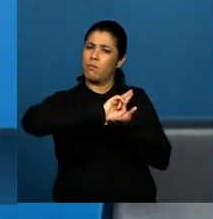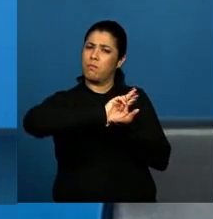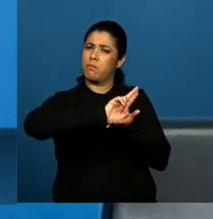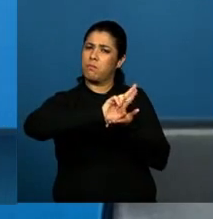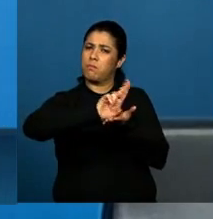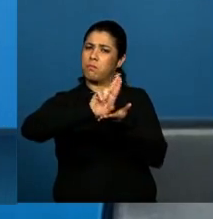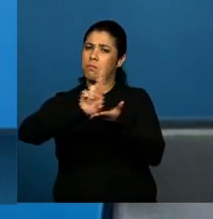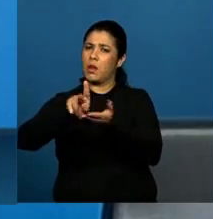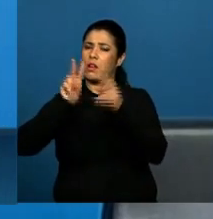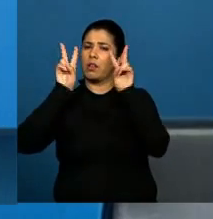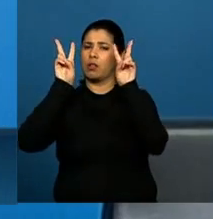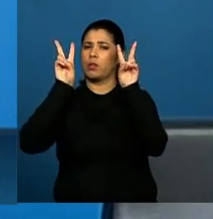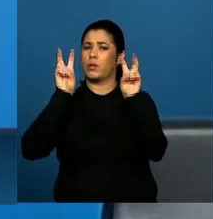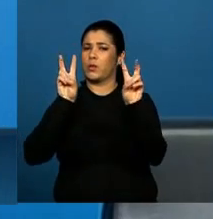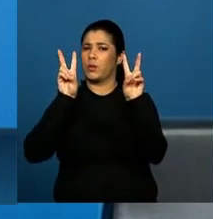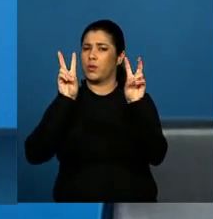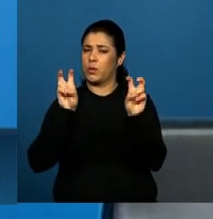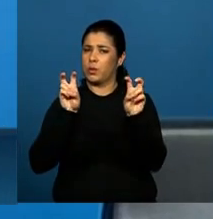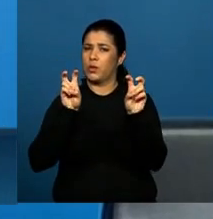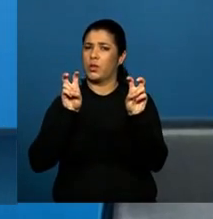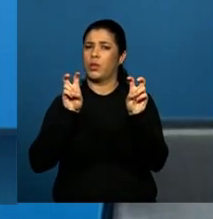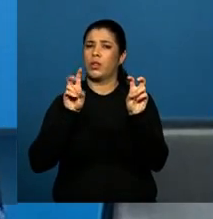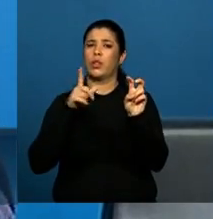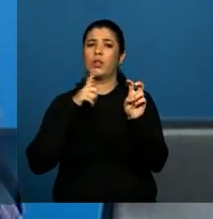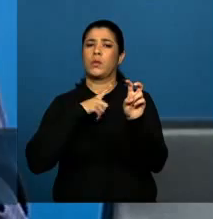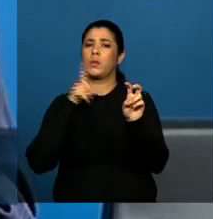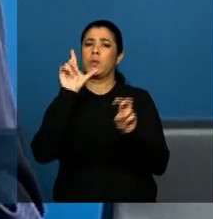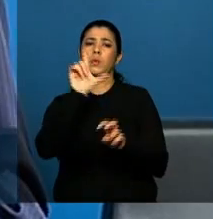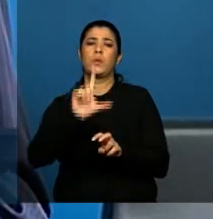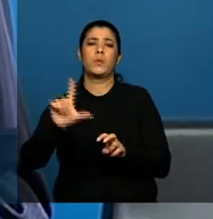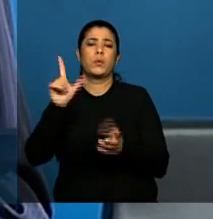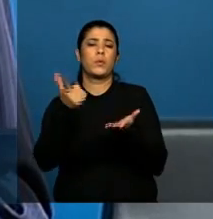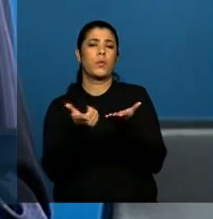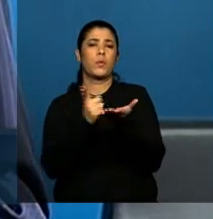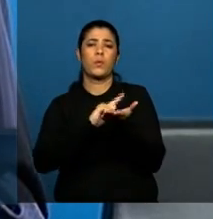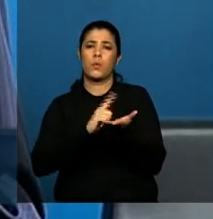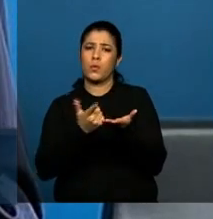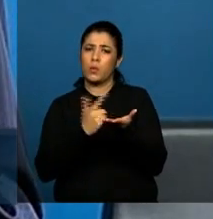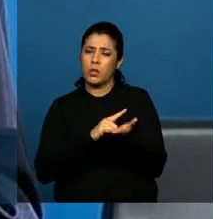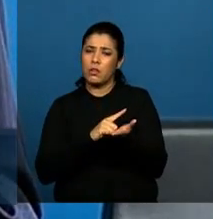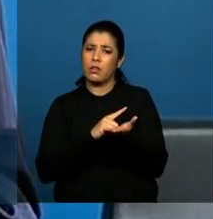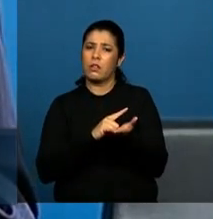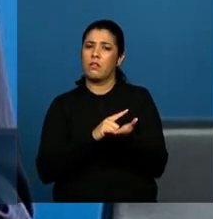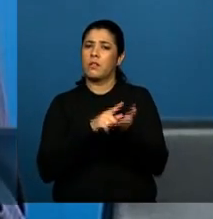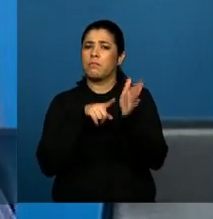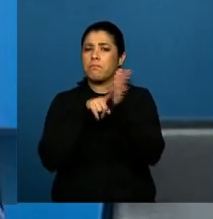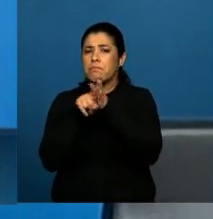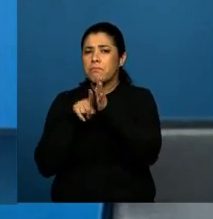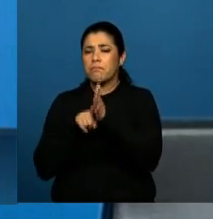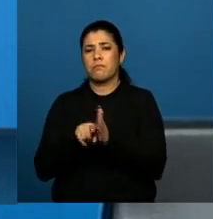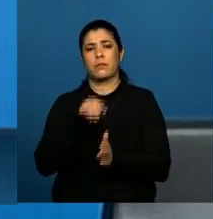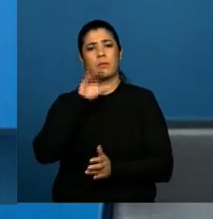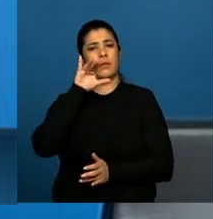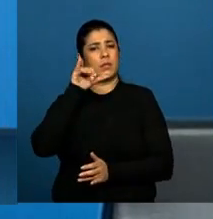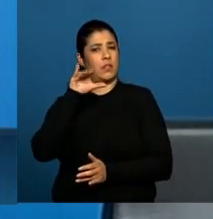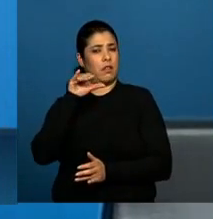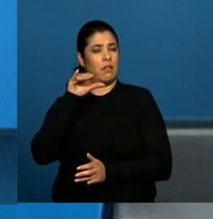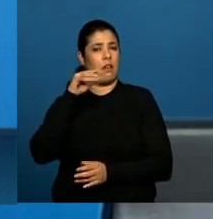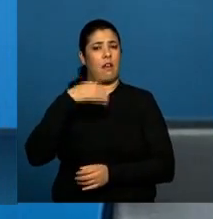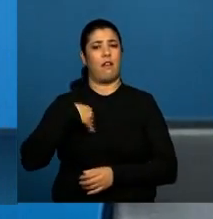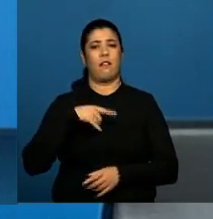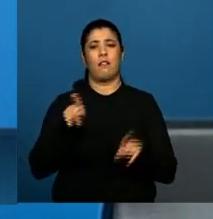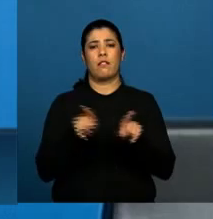de títulos de clássicos da literatura, da ciência, da arte